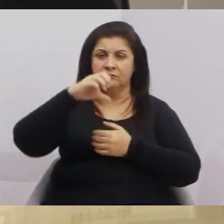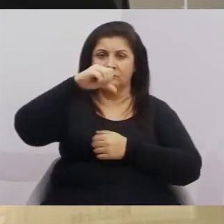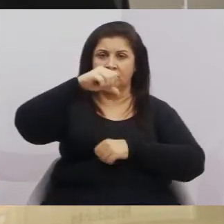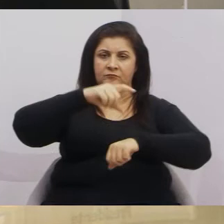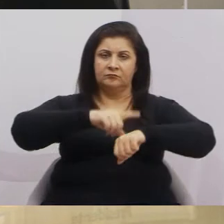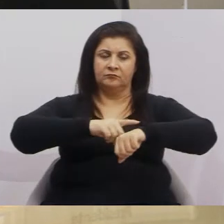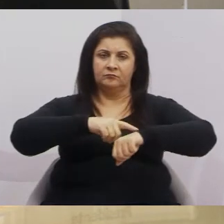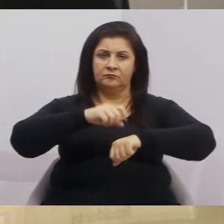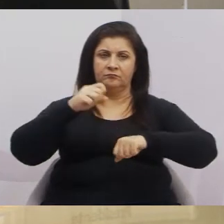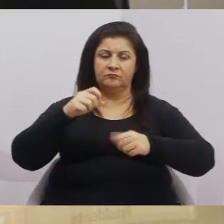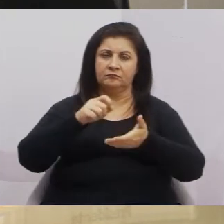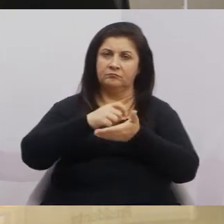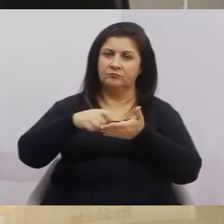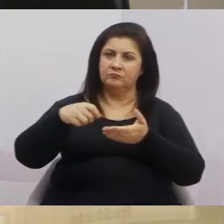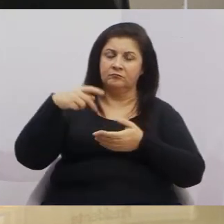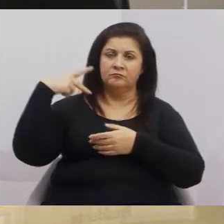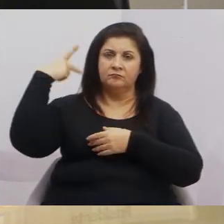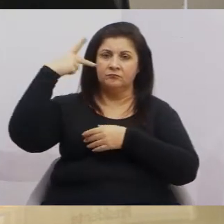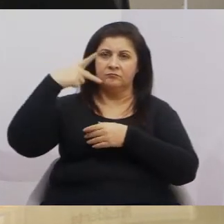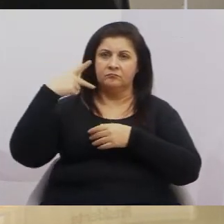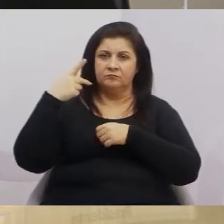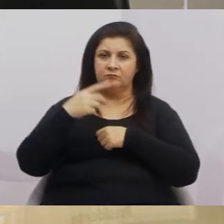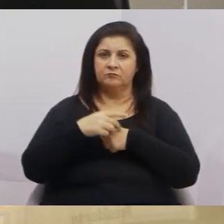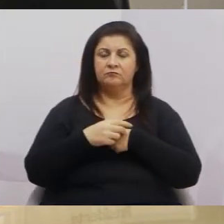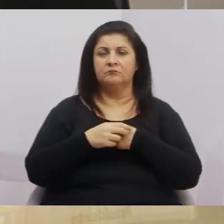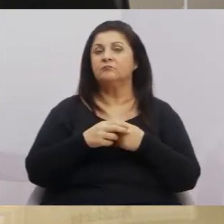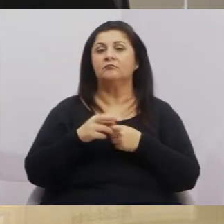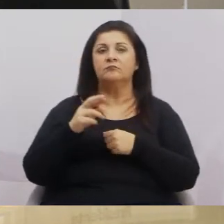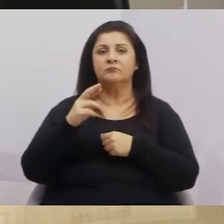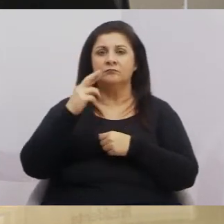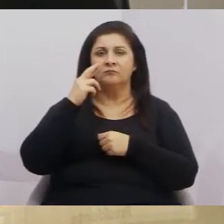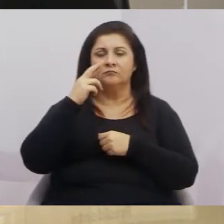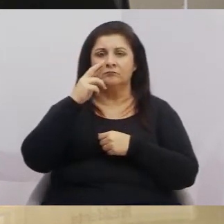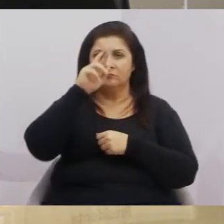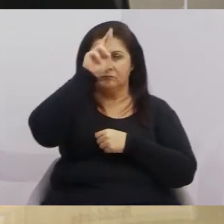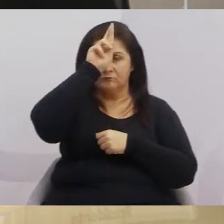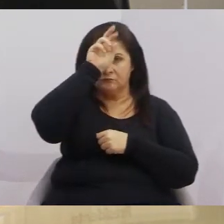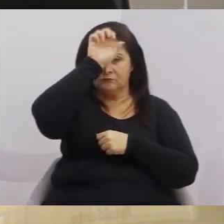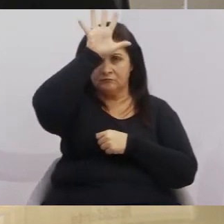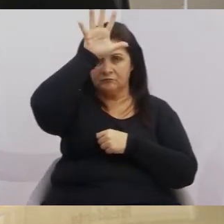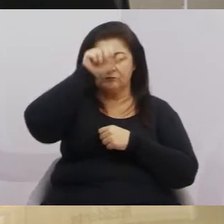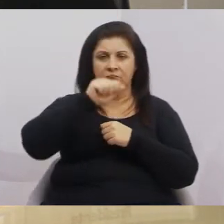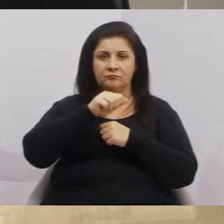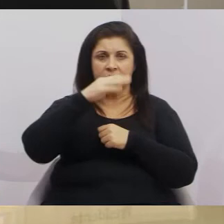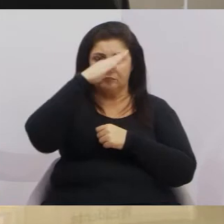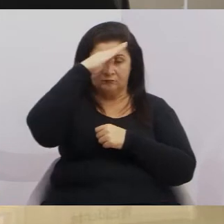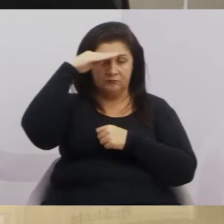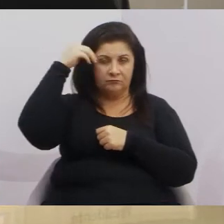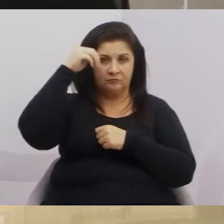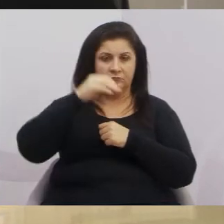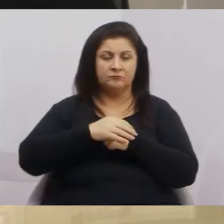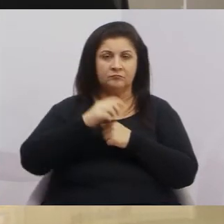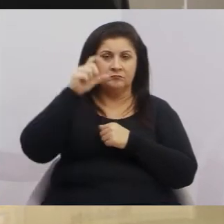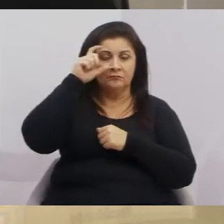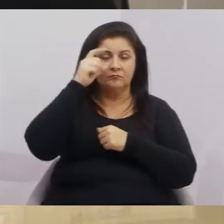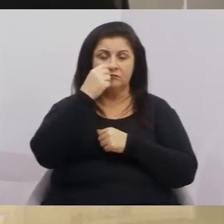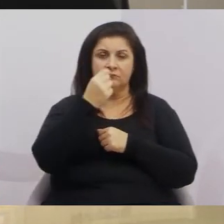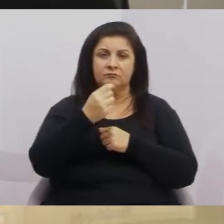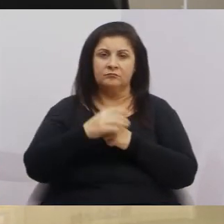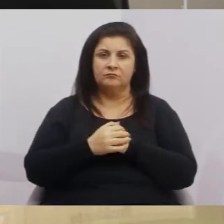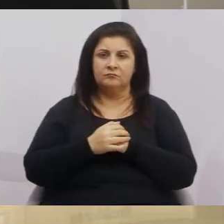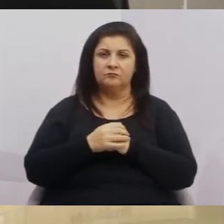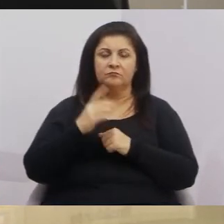Assina os vereadores doutor Rodrigo Salomão, Maria Amélia, Ábrea de Madureira,